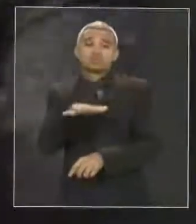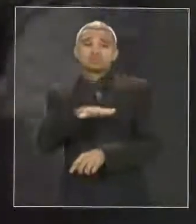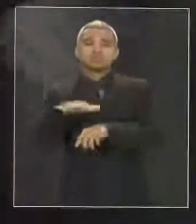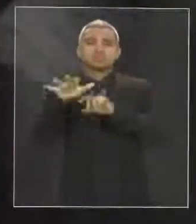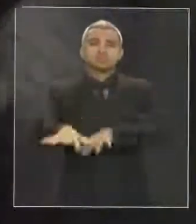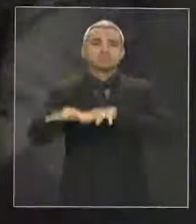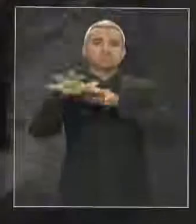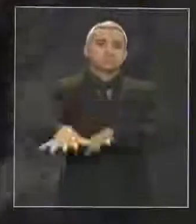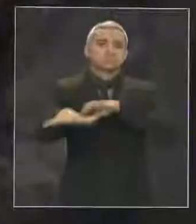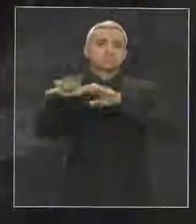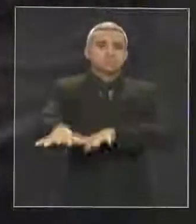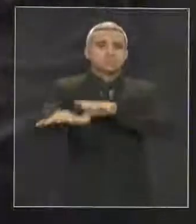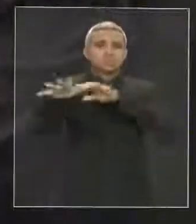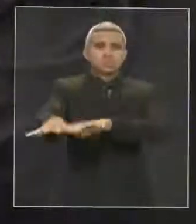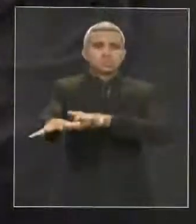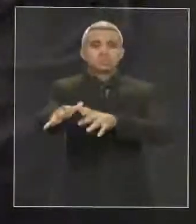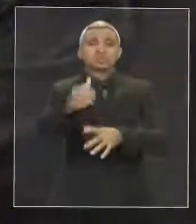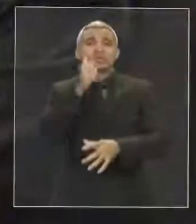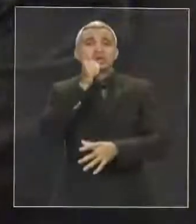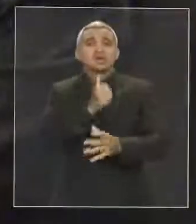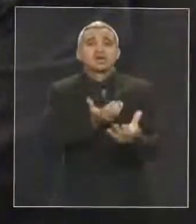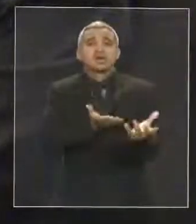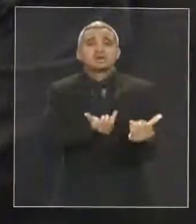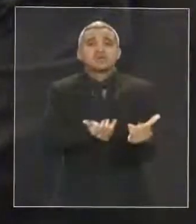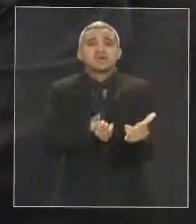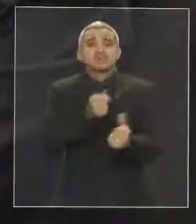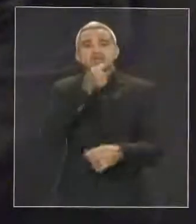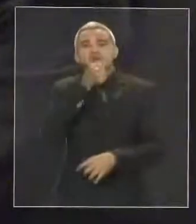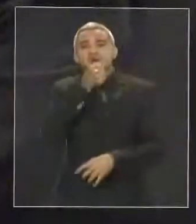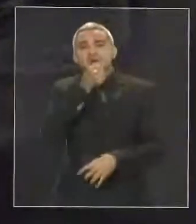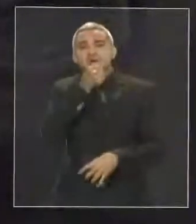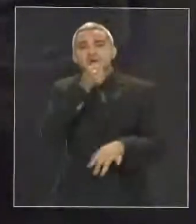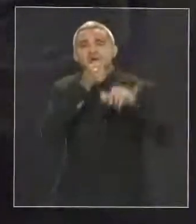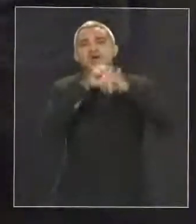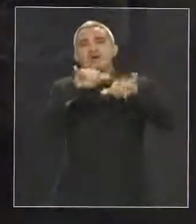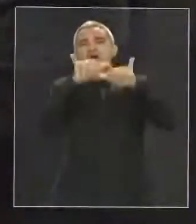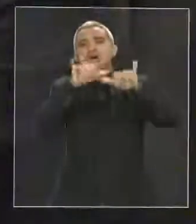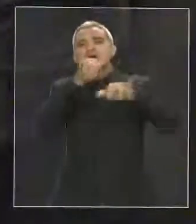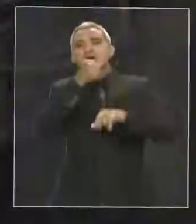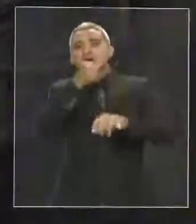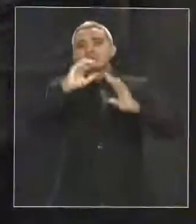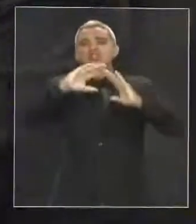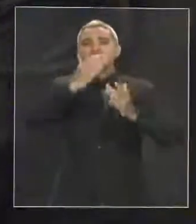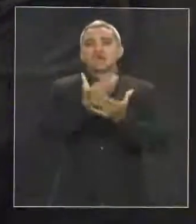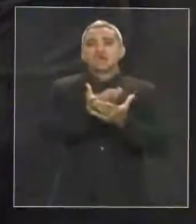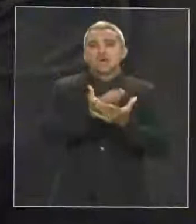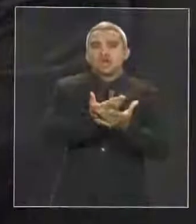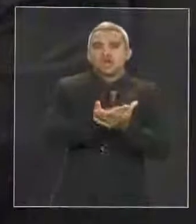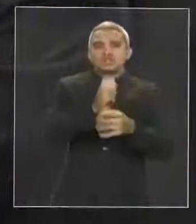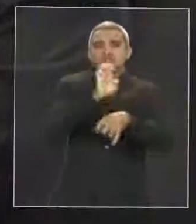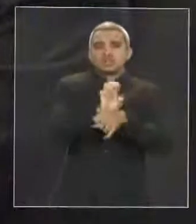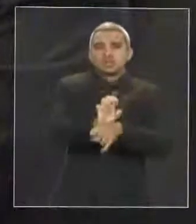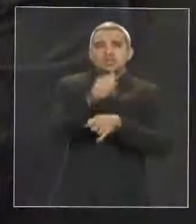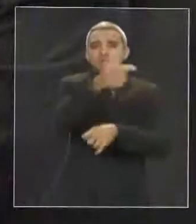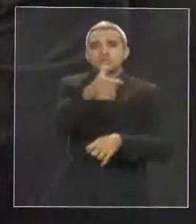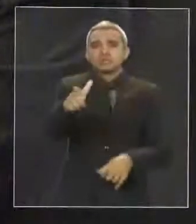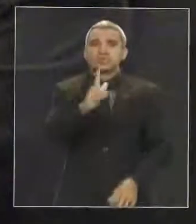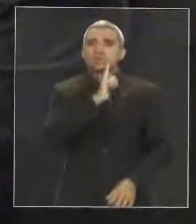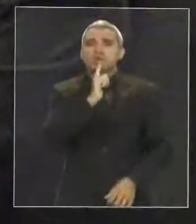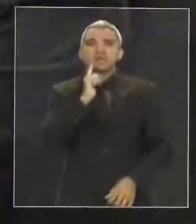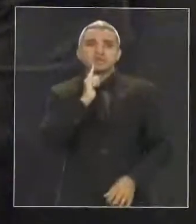uma jovem está usando o microfone e falando que lá no colégio estadual onde ela estuda não tem merenda escolar.